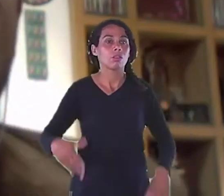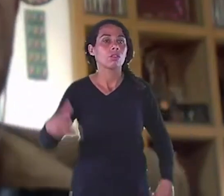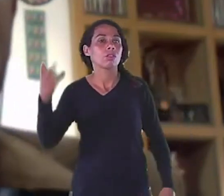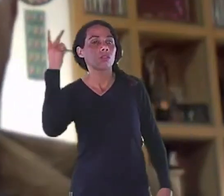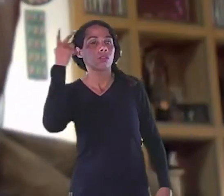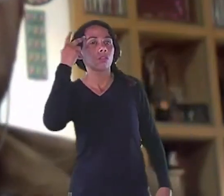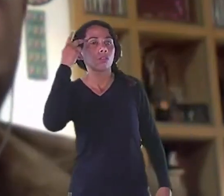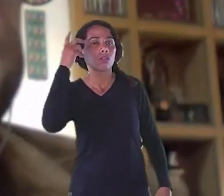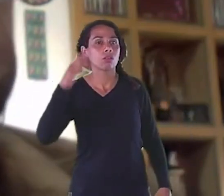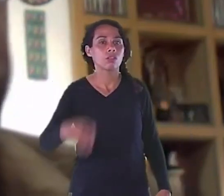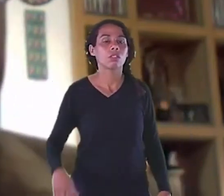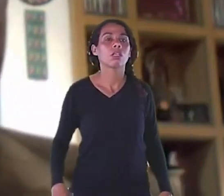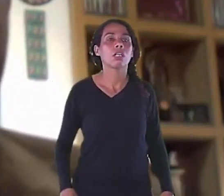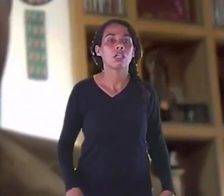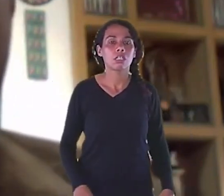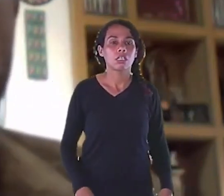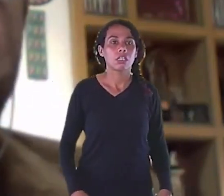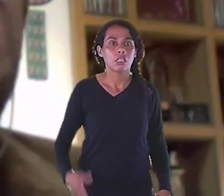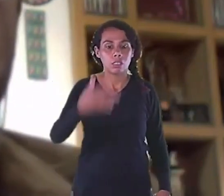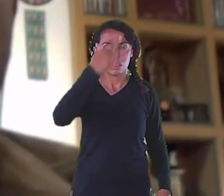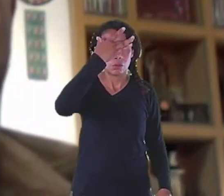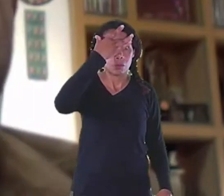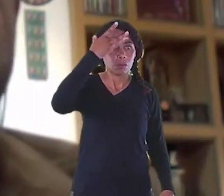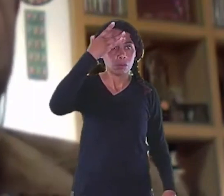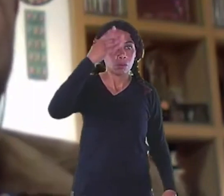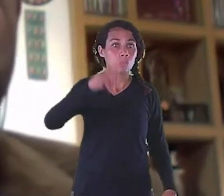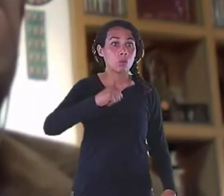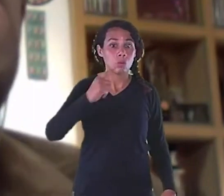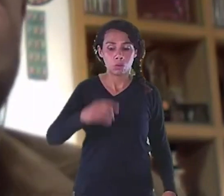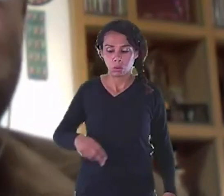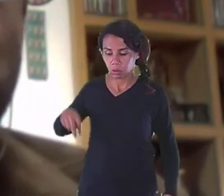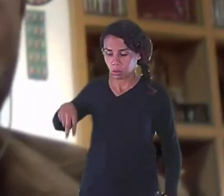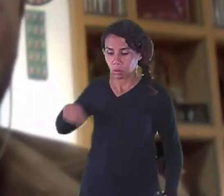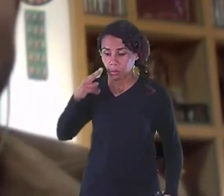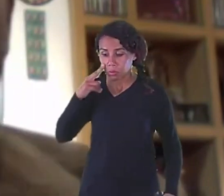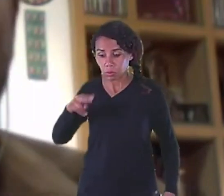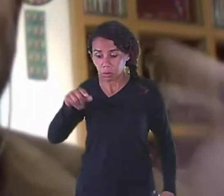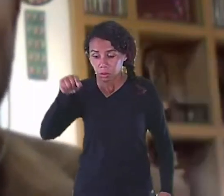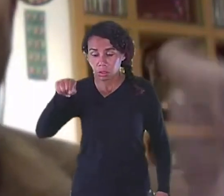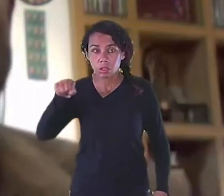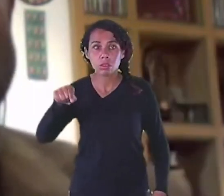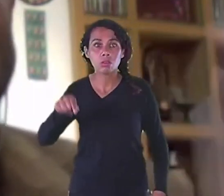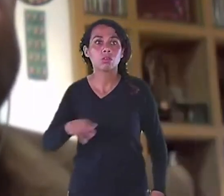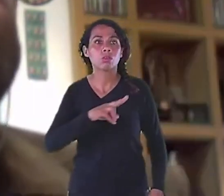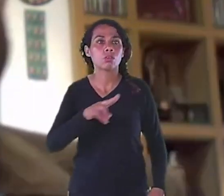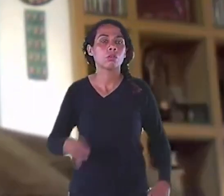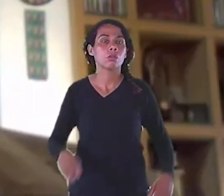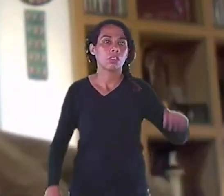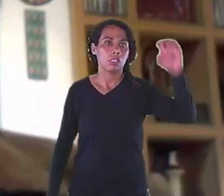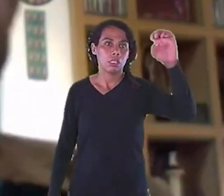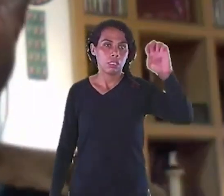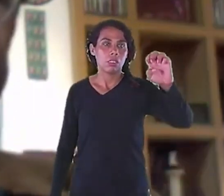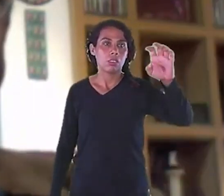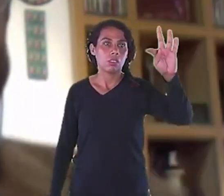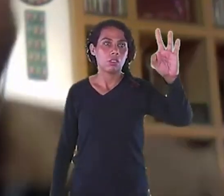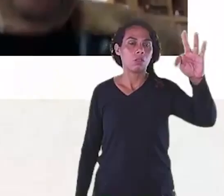Gritou Ettore Você recebeu A comenda De cavalieri De Itália Mas nós gostamos De você assim mesmo